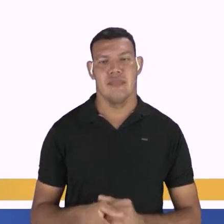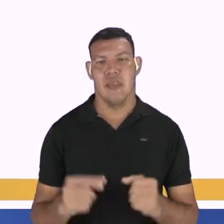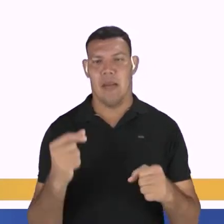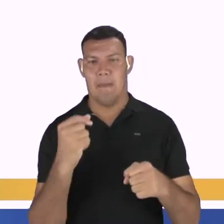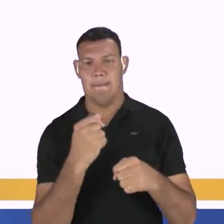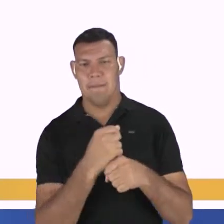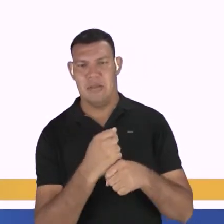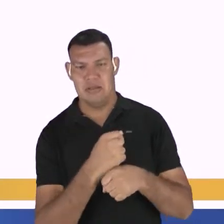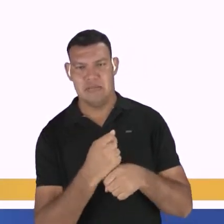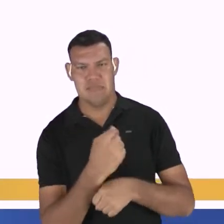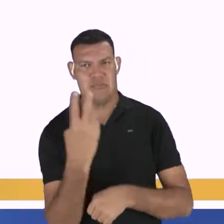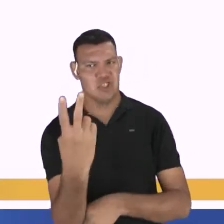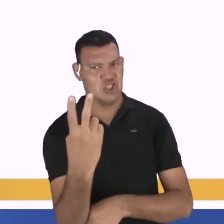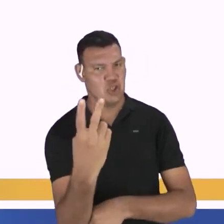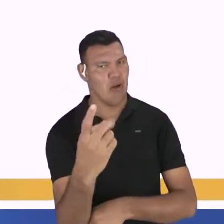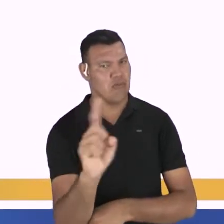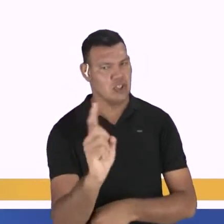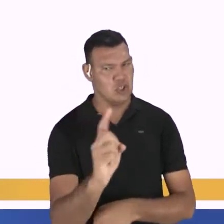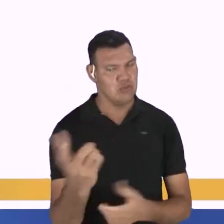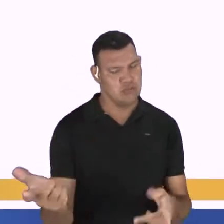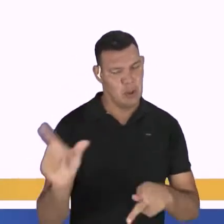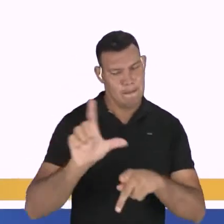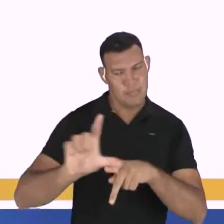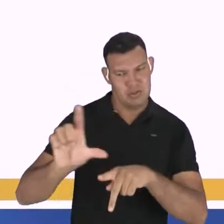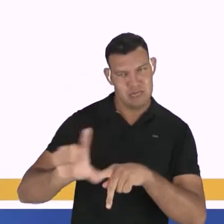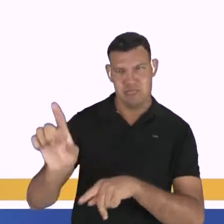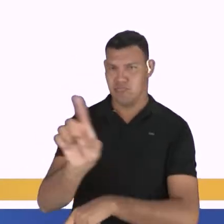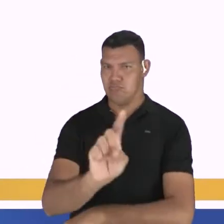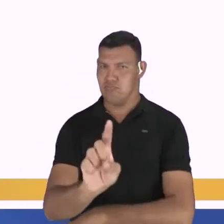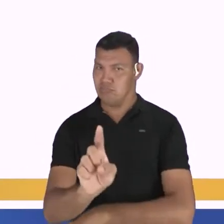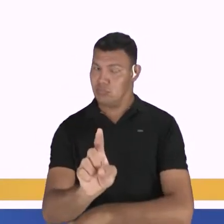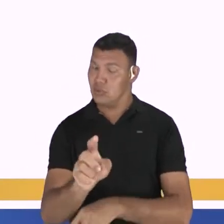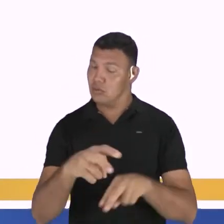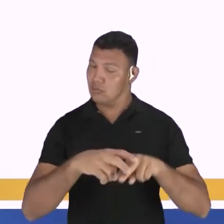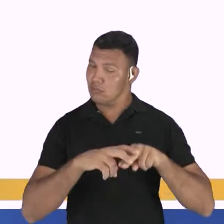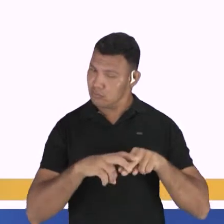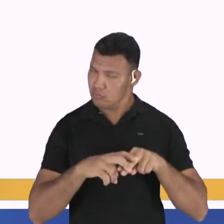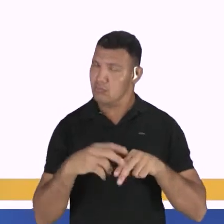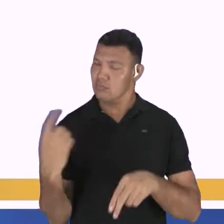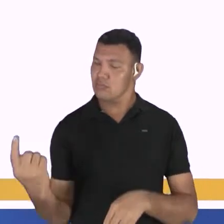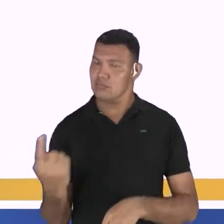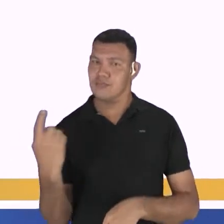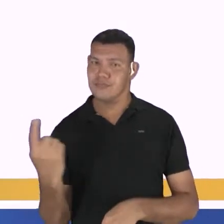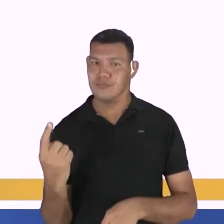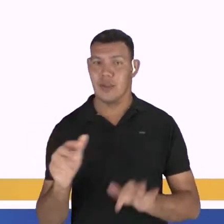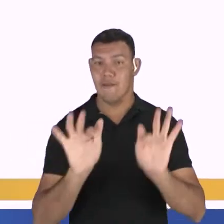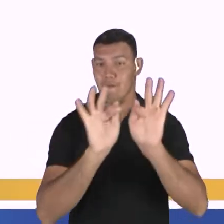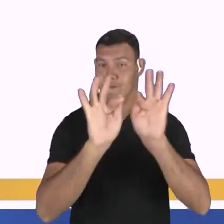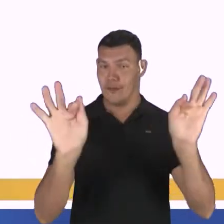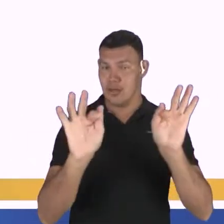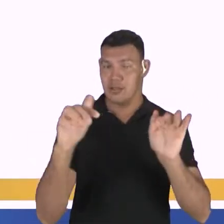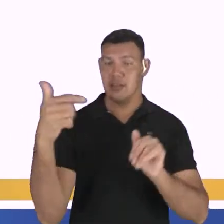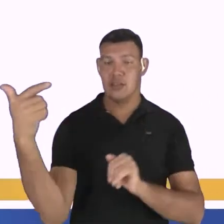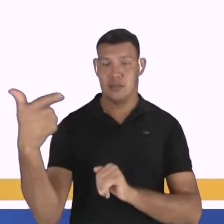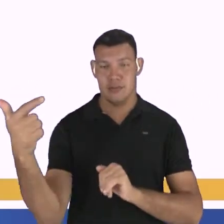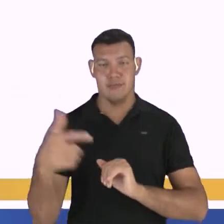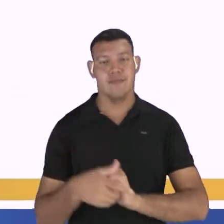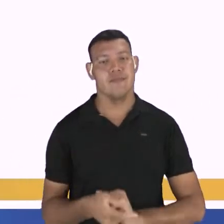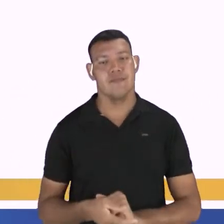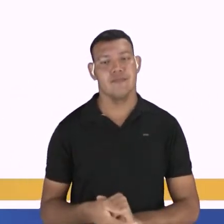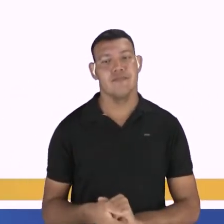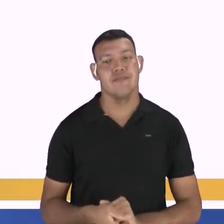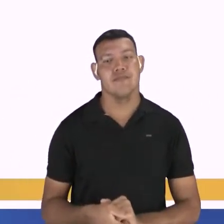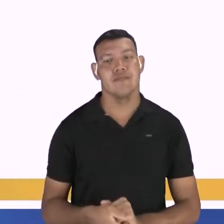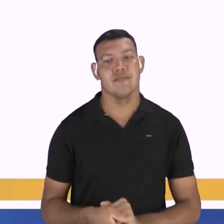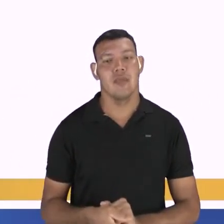anos para eu colocar no plural. Por isso, fica dessa forma. A segunda frase. Havia pessoas